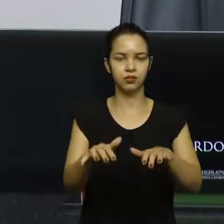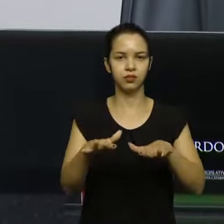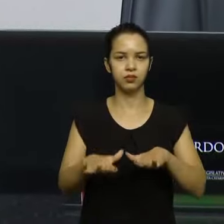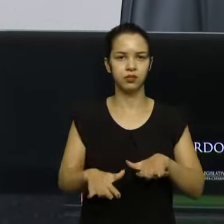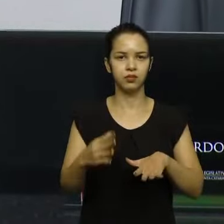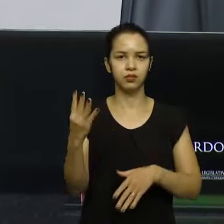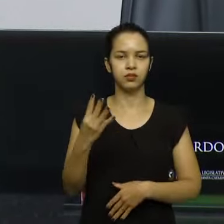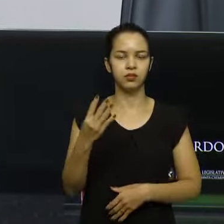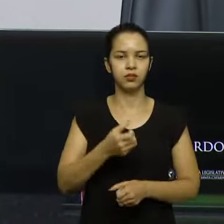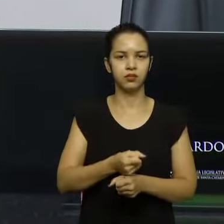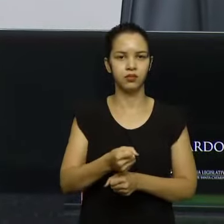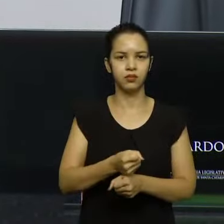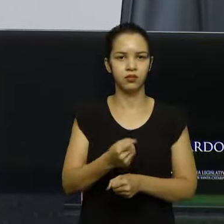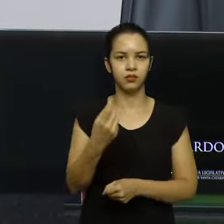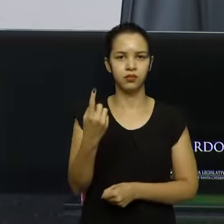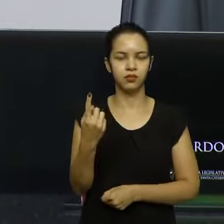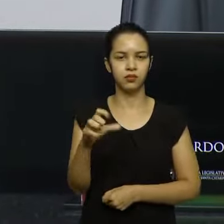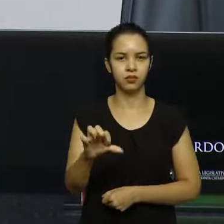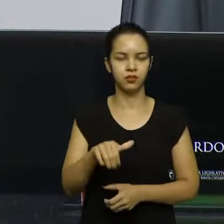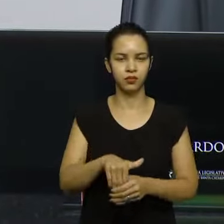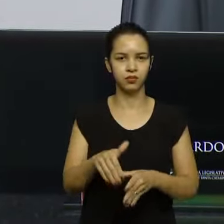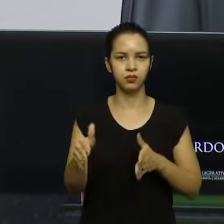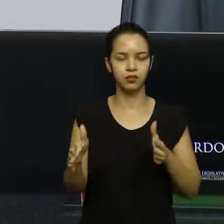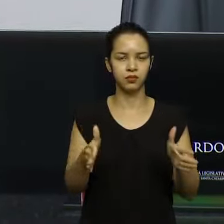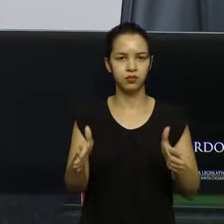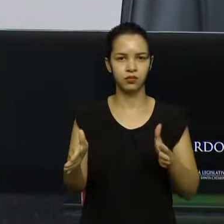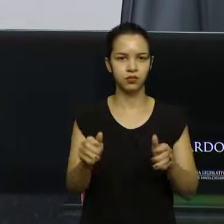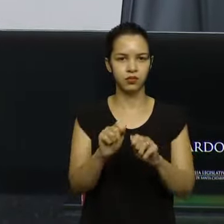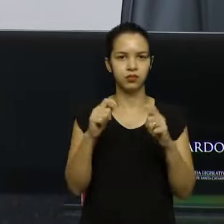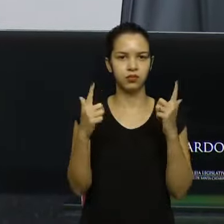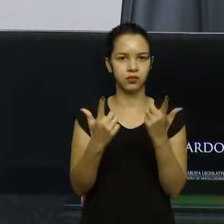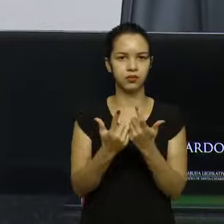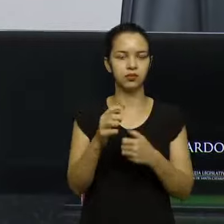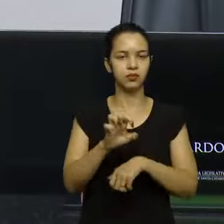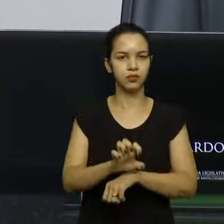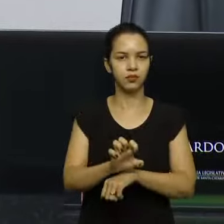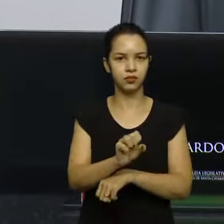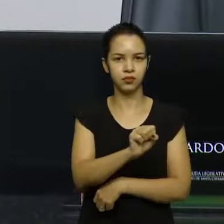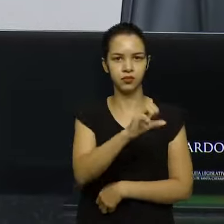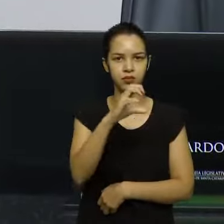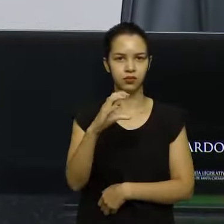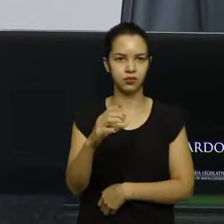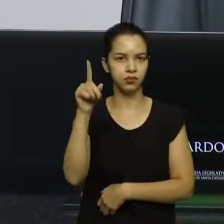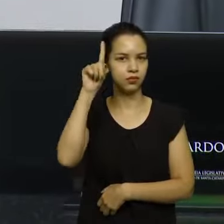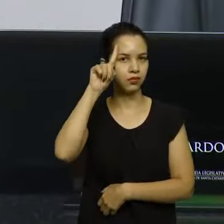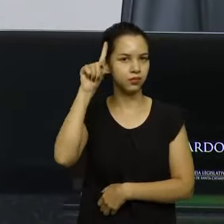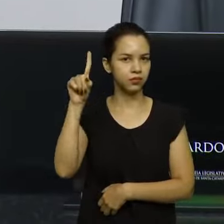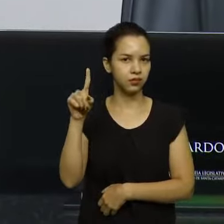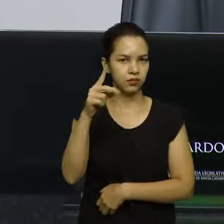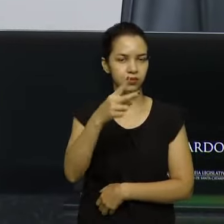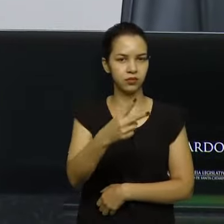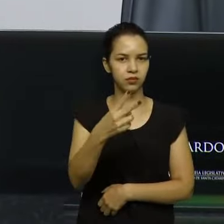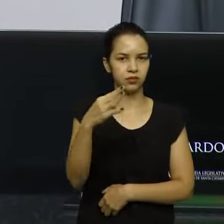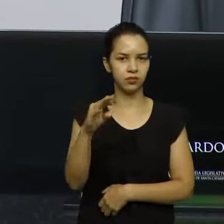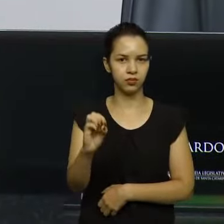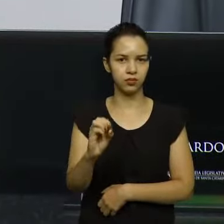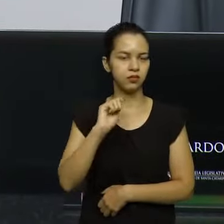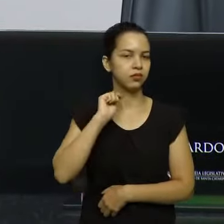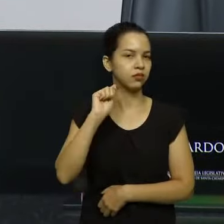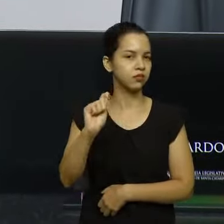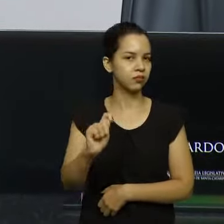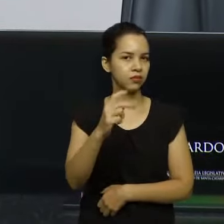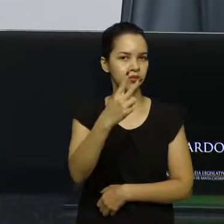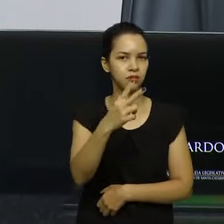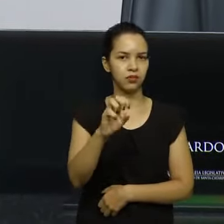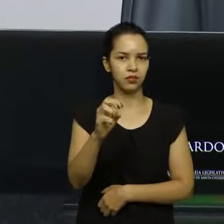sessão legislativa, da 19ª legislatura da Assembleia Legislativa do Estado de Santa Catarina, realizada em 20 de abril de 2022,